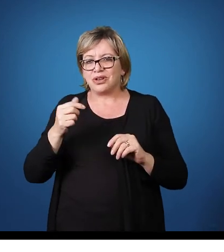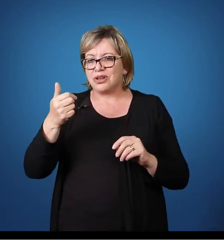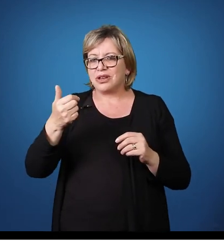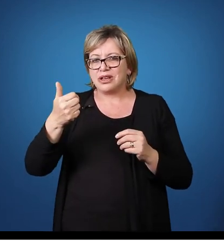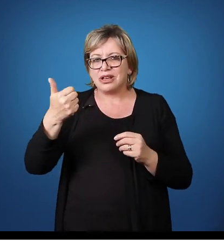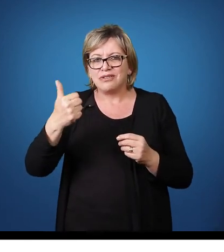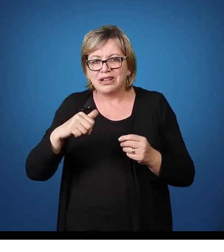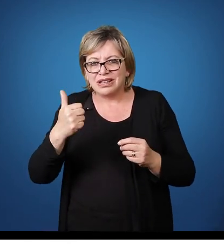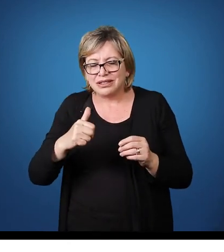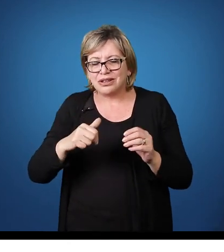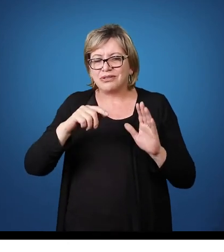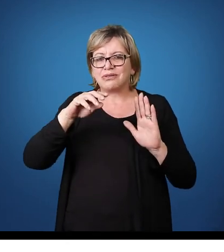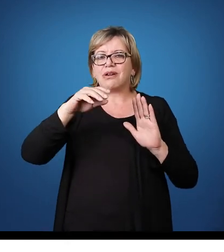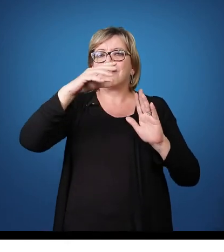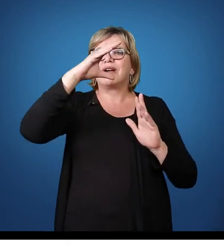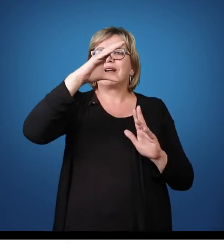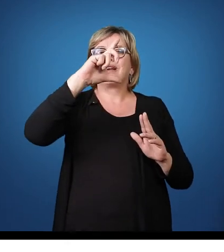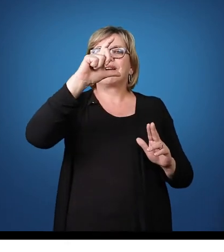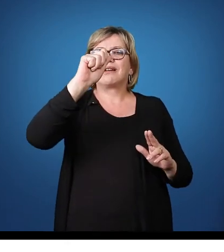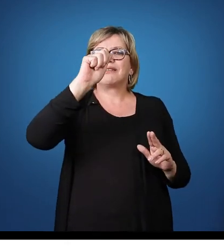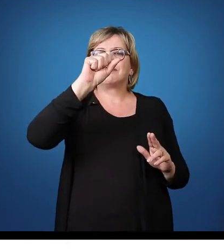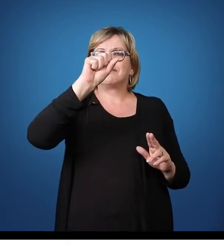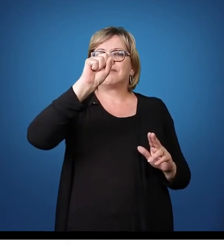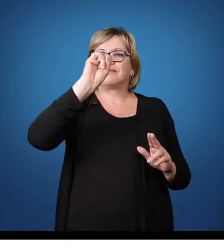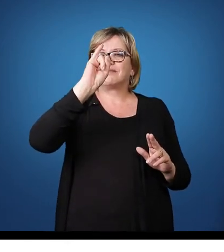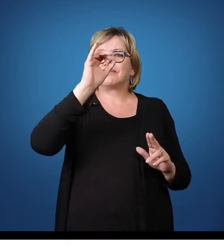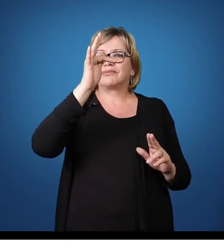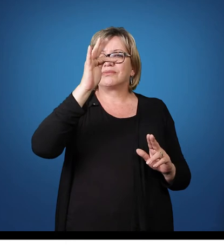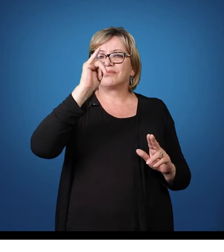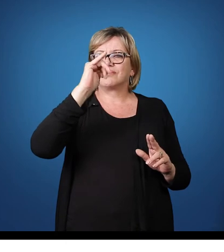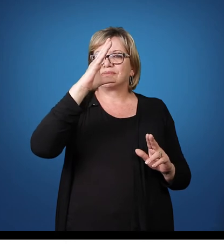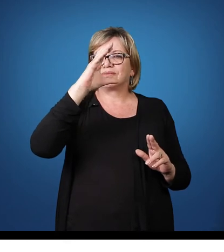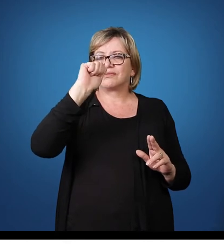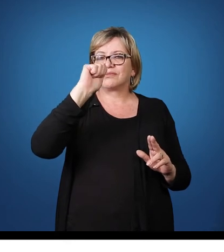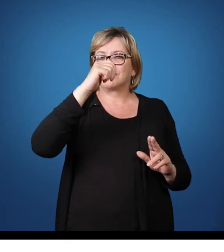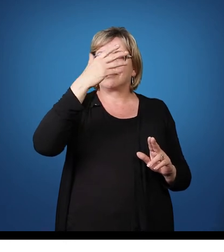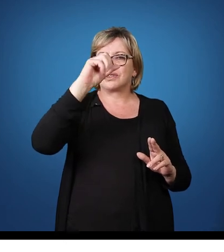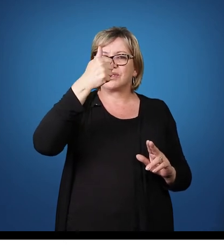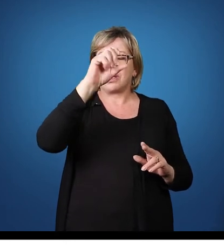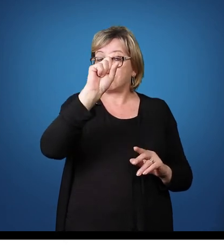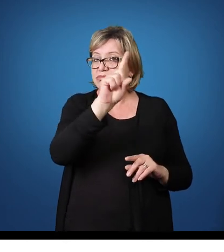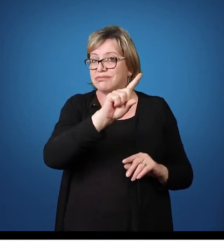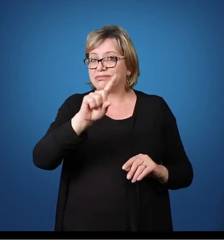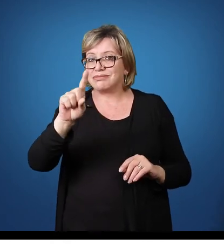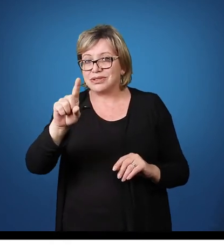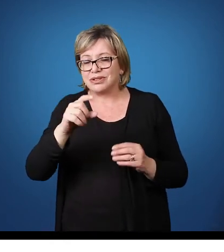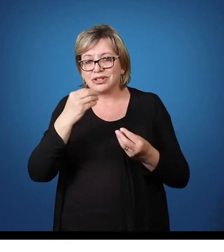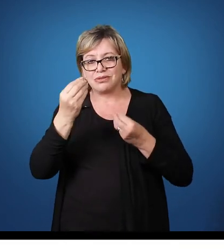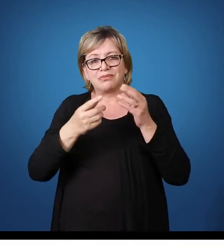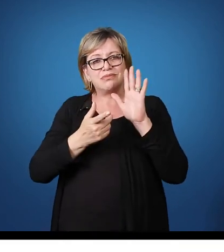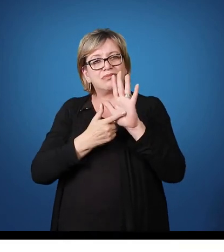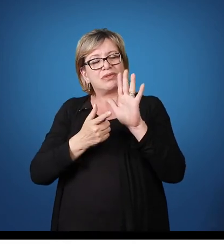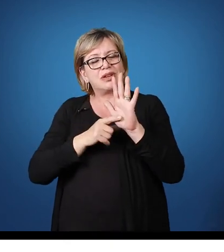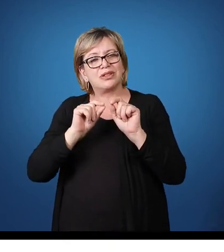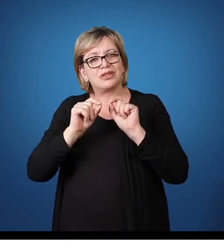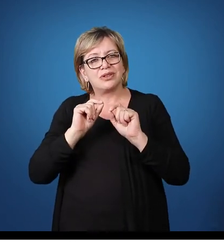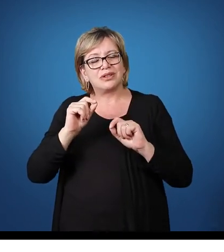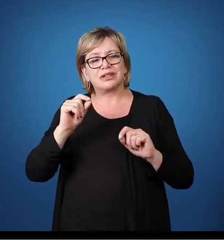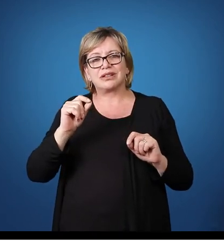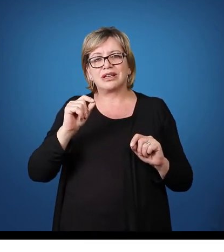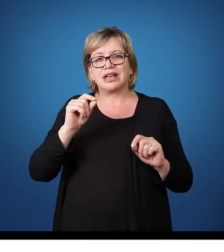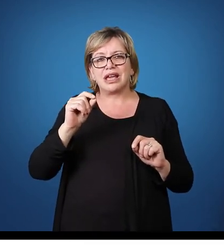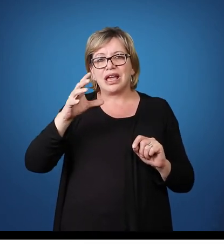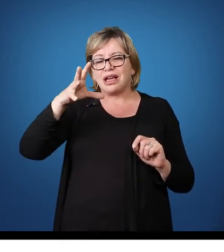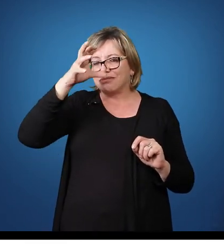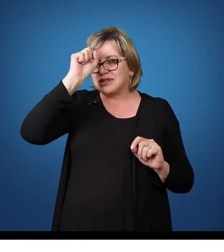classificação, como a professora relatou inicialmente, que quantifica o saber dos alunos e que seleciona